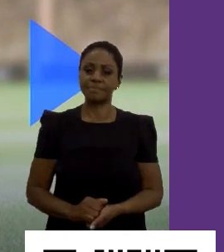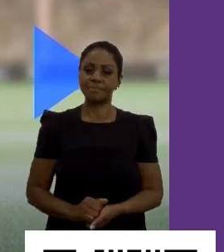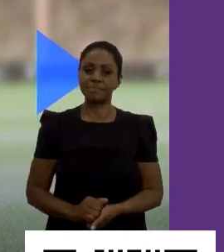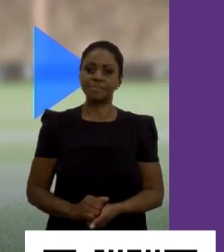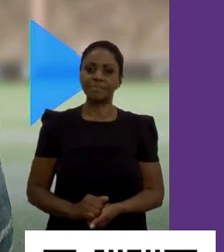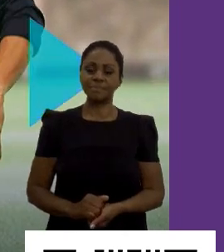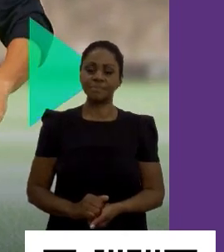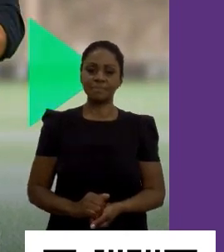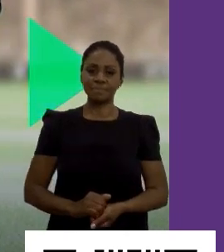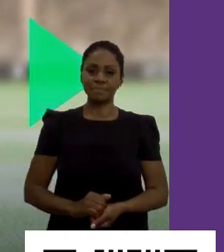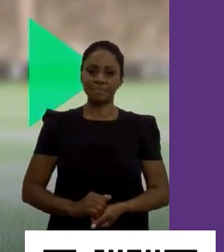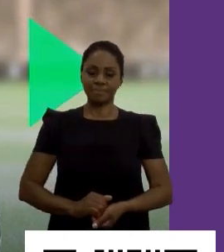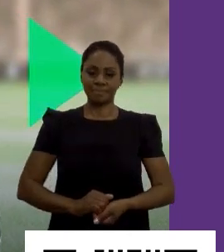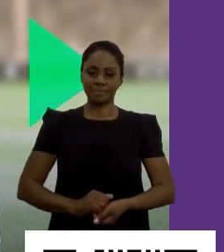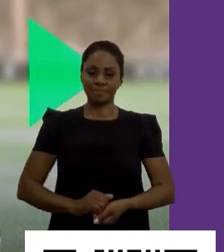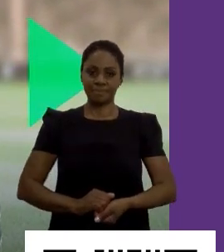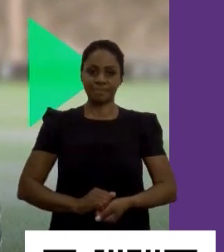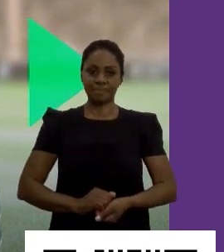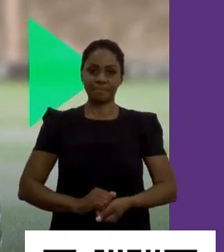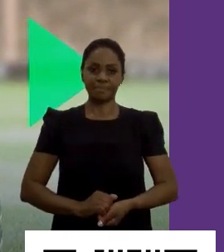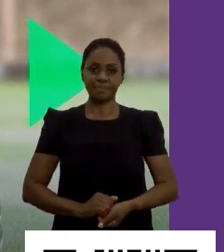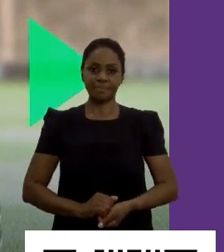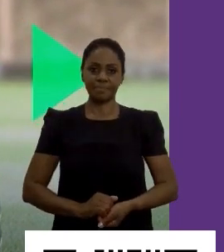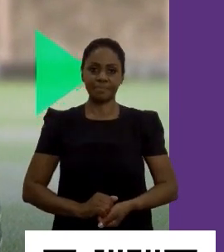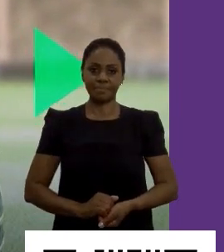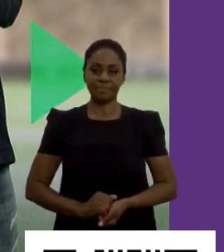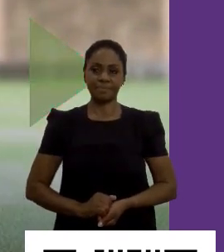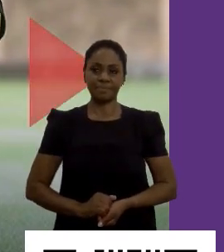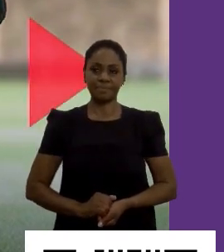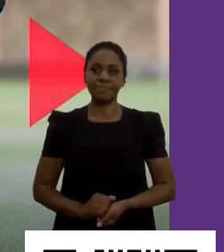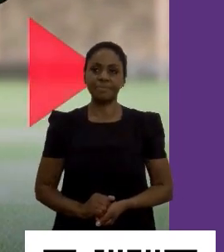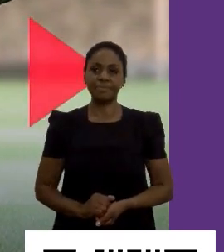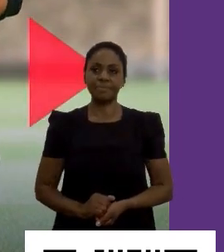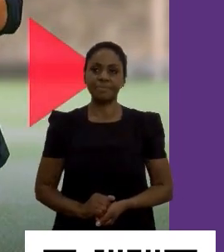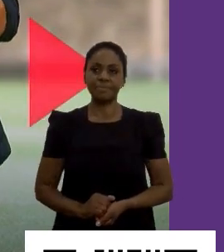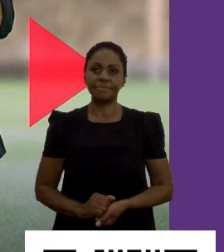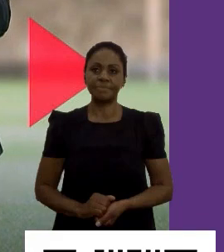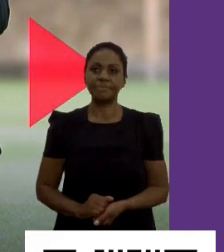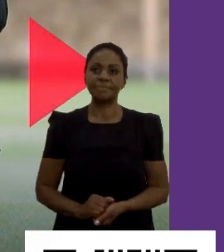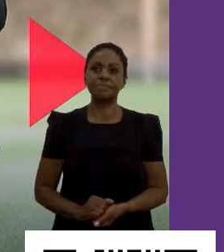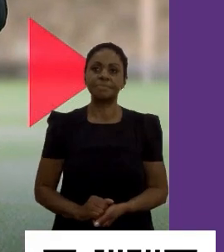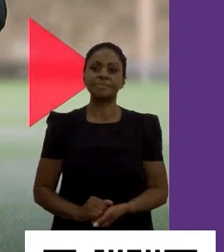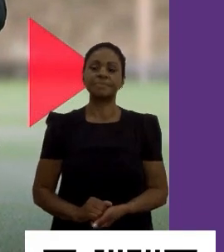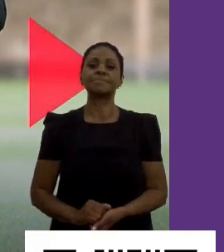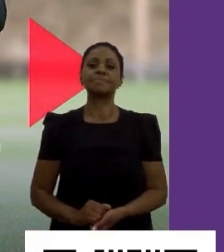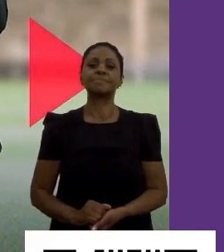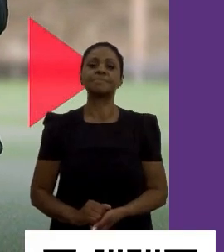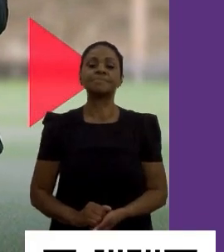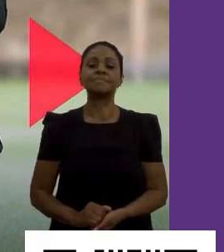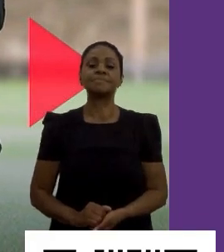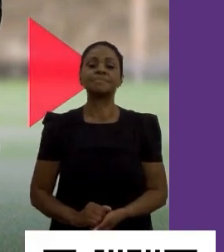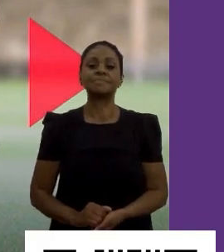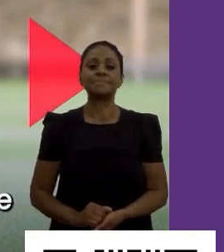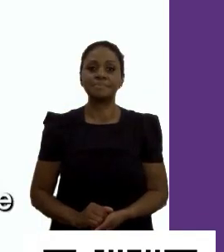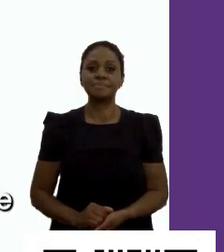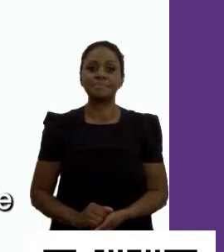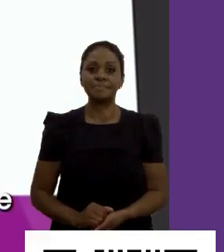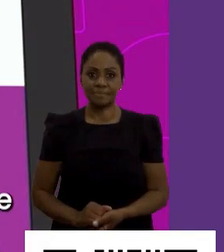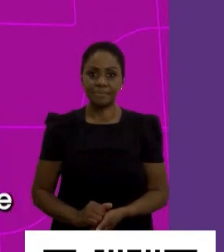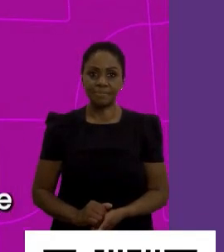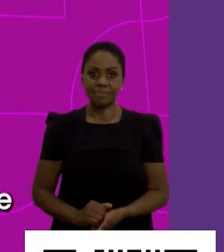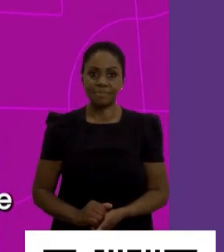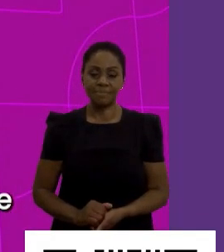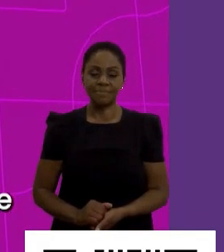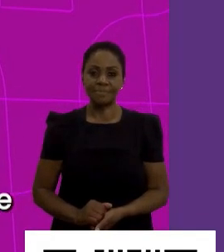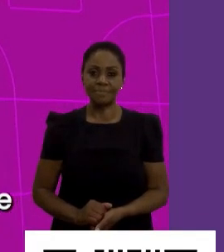combina pessoas certas nos lugares certos, diminuindo o entre-sai de funcionários e melhorando a produtividade da sua empresa. Tudo isso